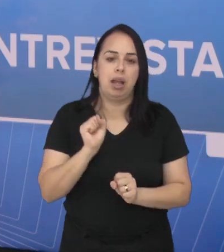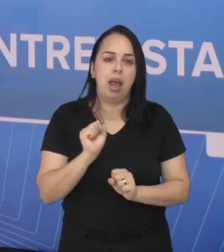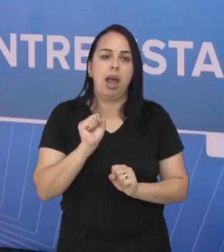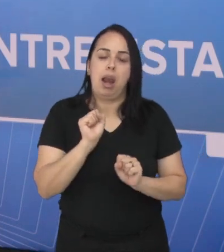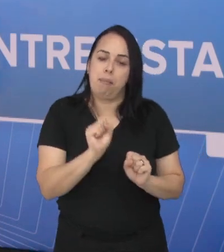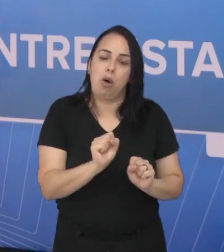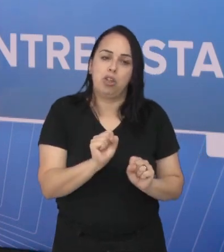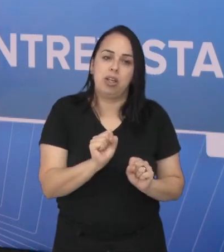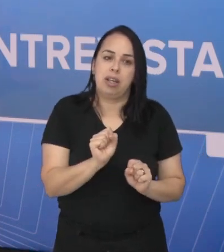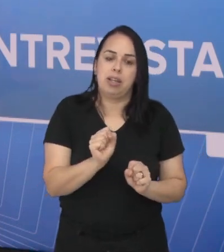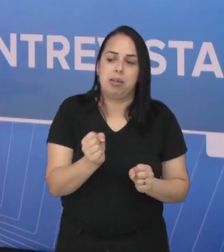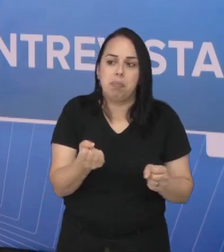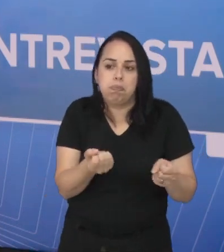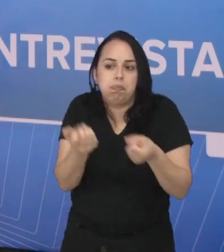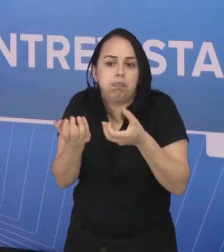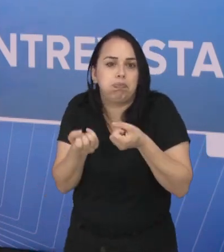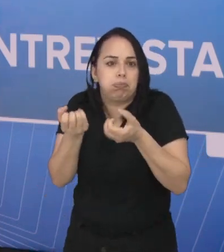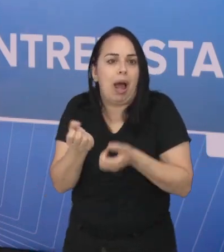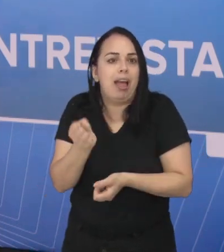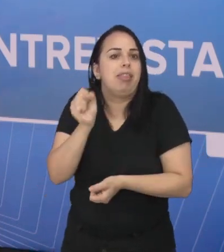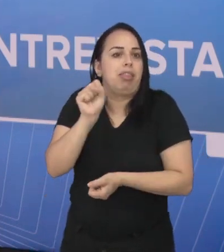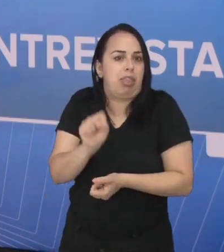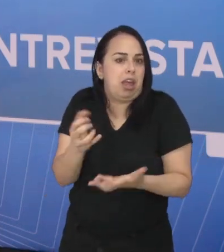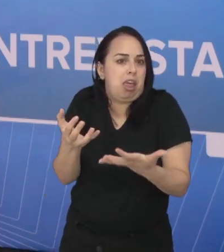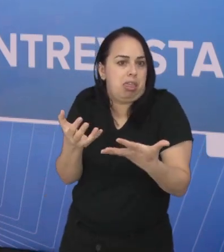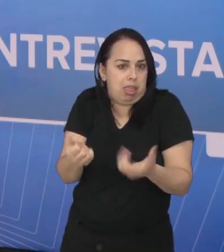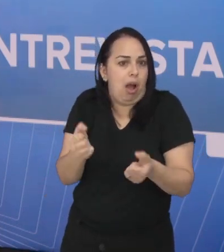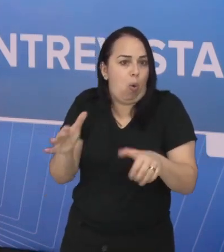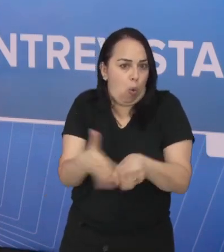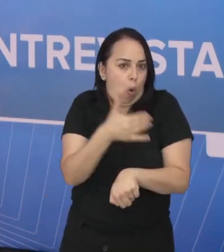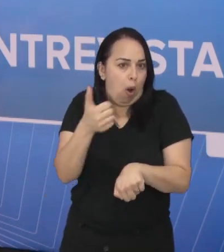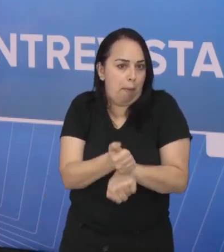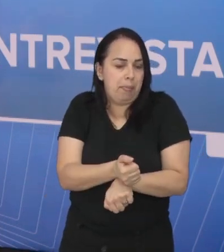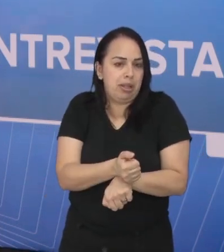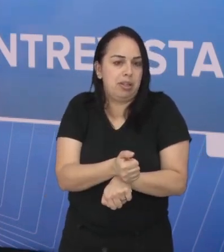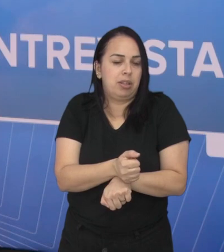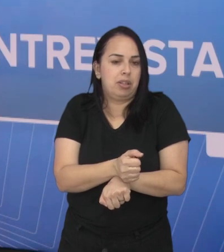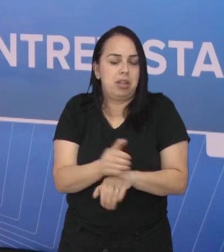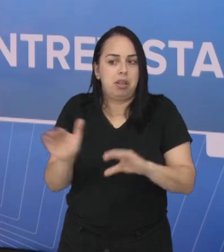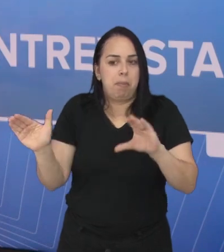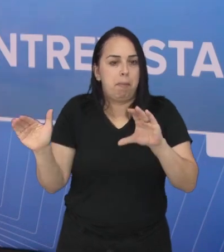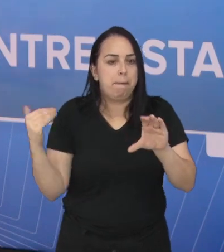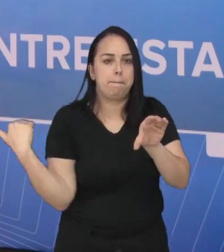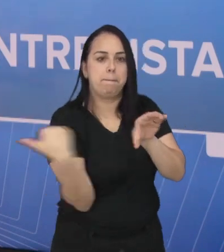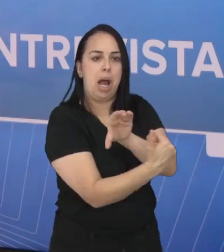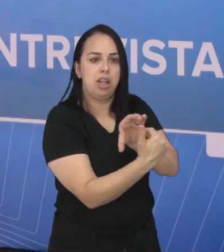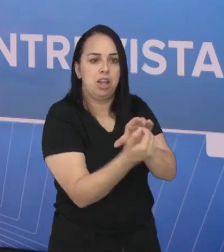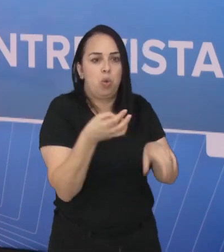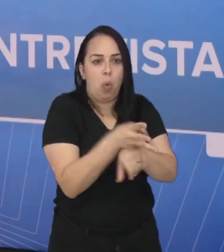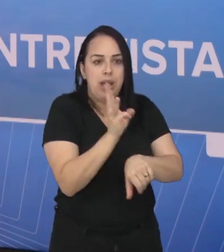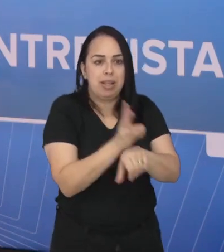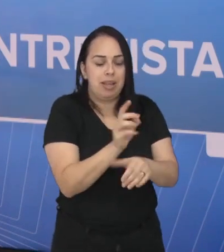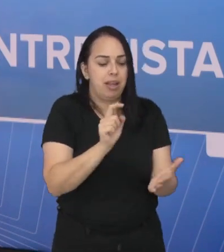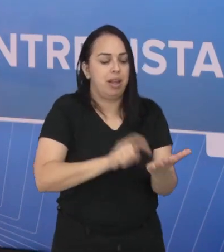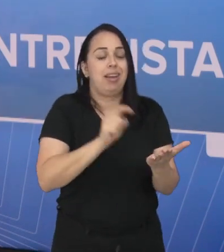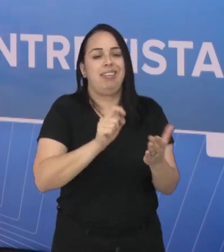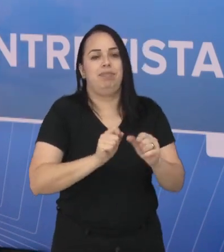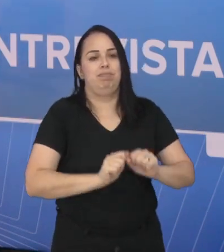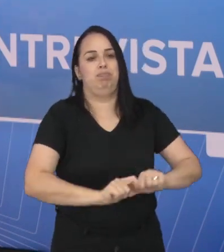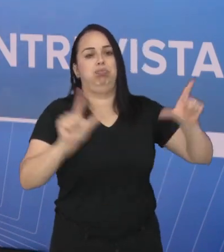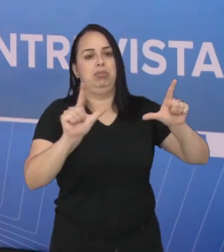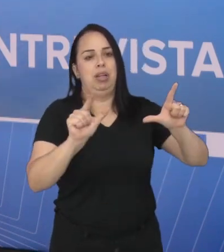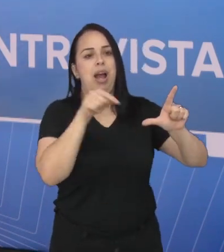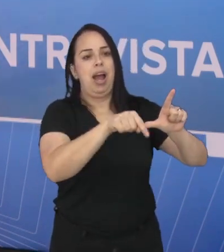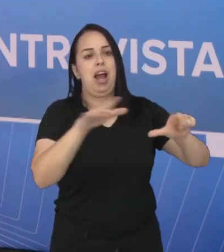tinha o risco de, sim, entrar no golpe, receber a mensagem pelo WhatsApp, clicar,